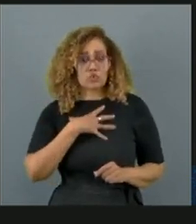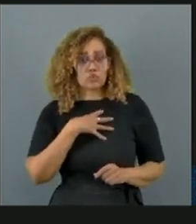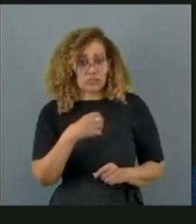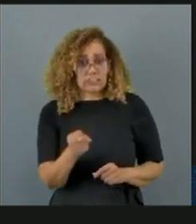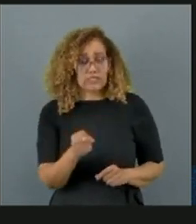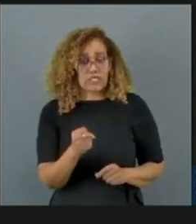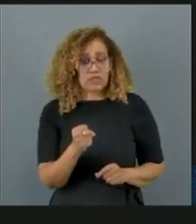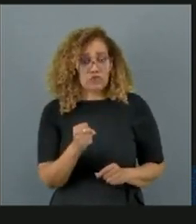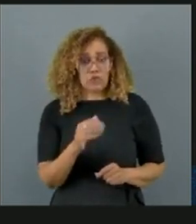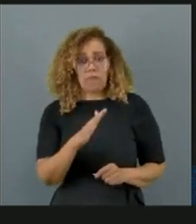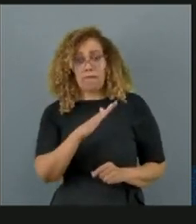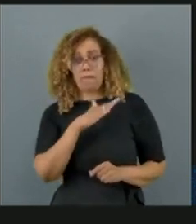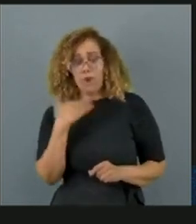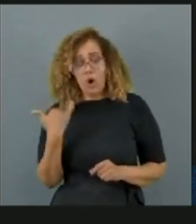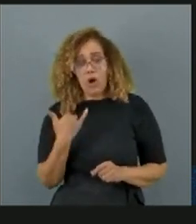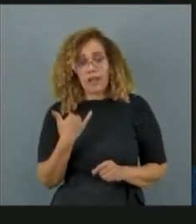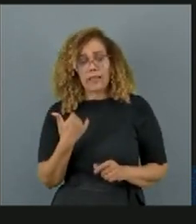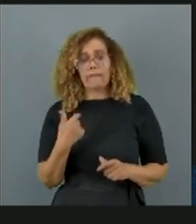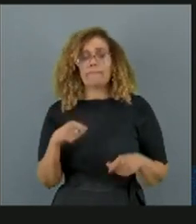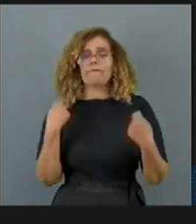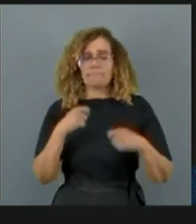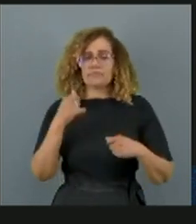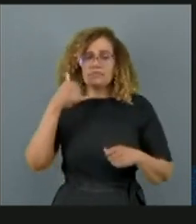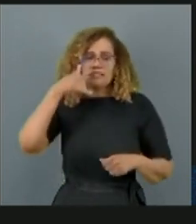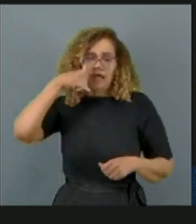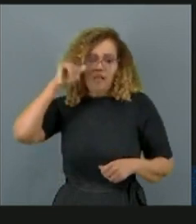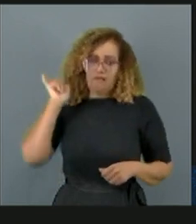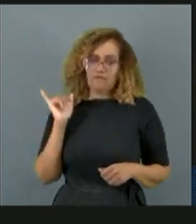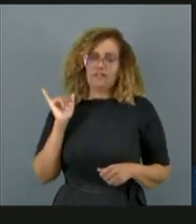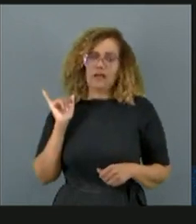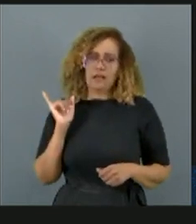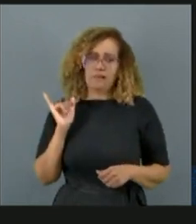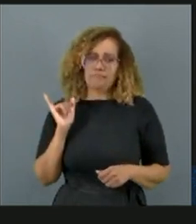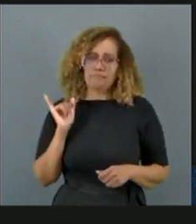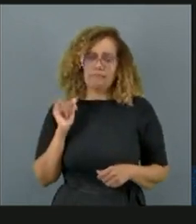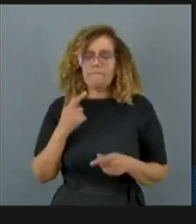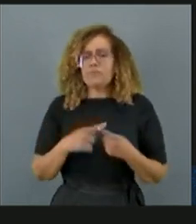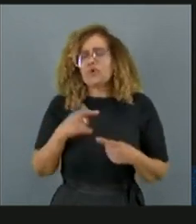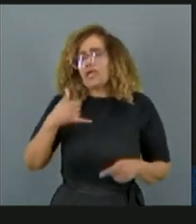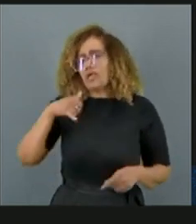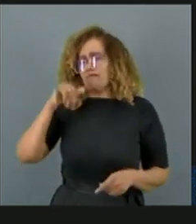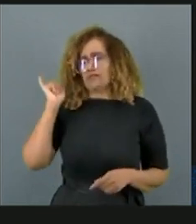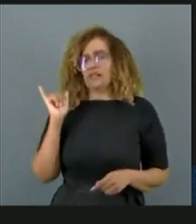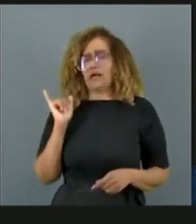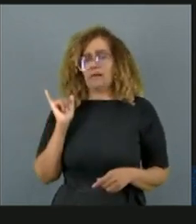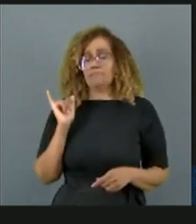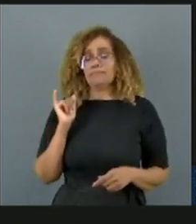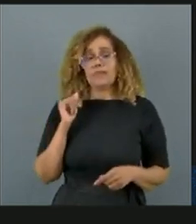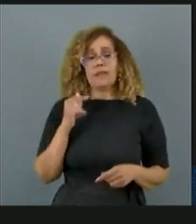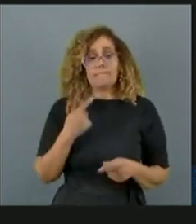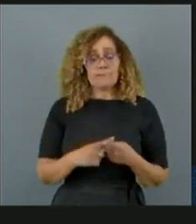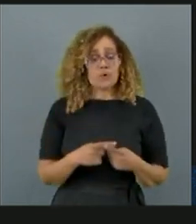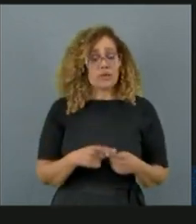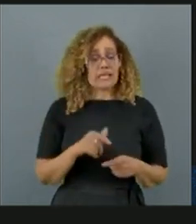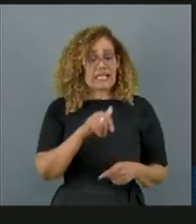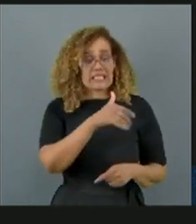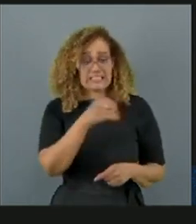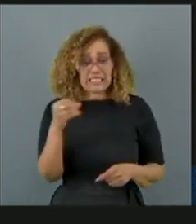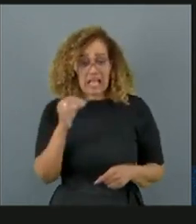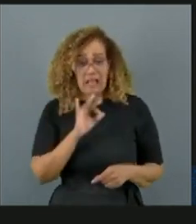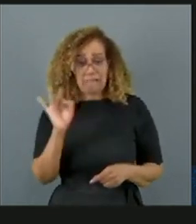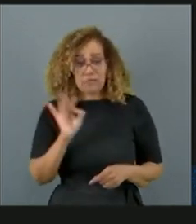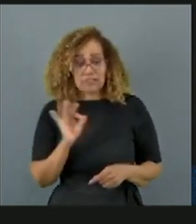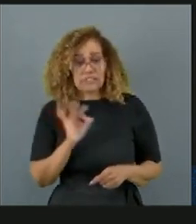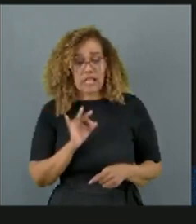poderiam ser prevenidos. E por que podem ser prevenidos? Porque praticamente 100% das pessoas